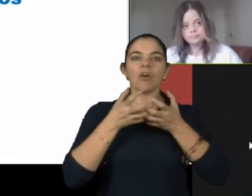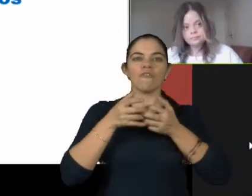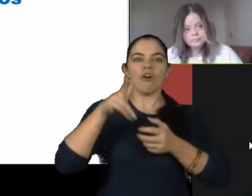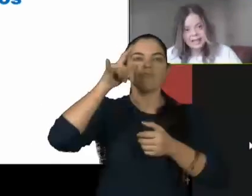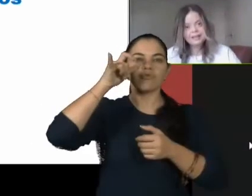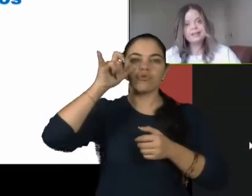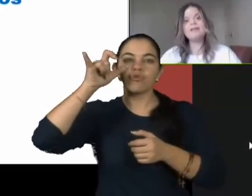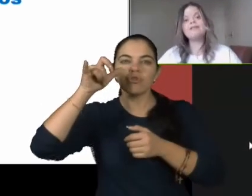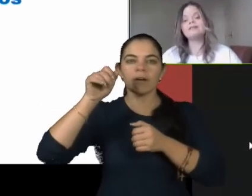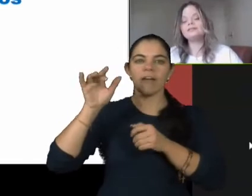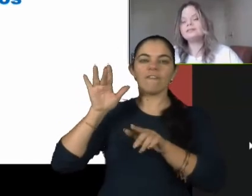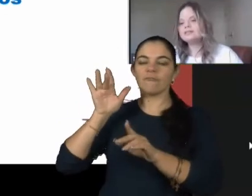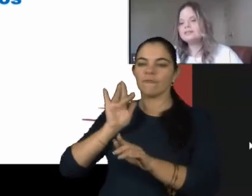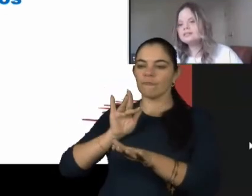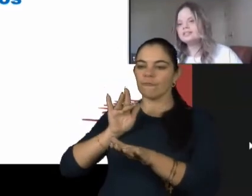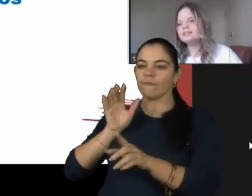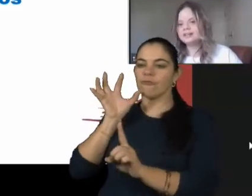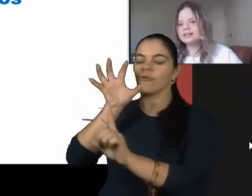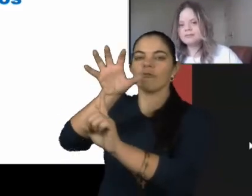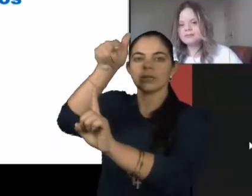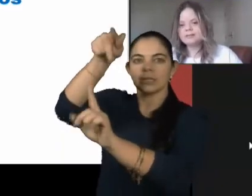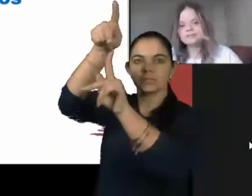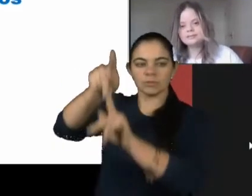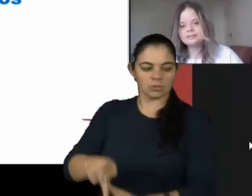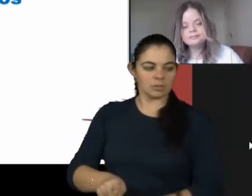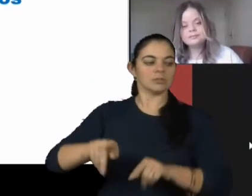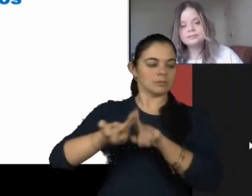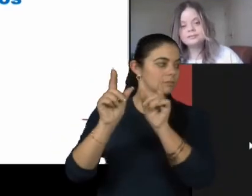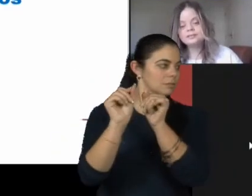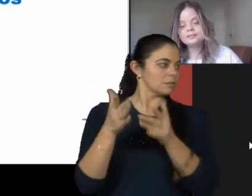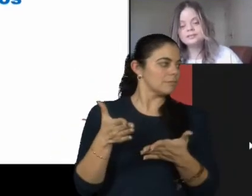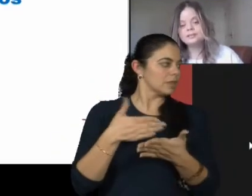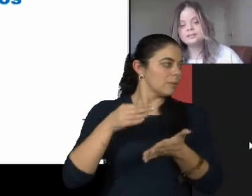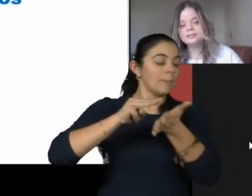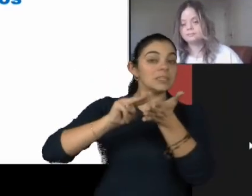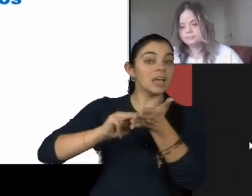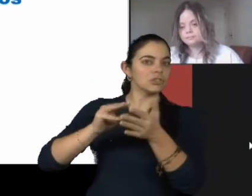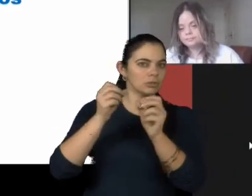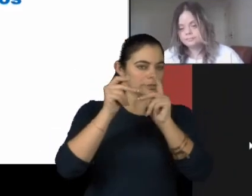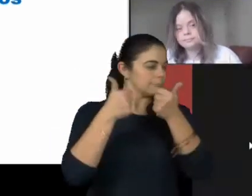Um minuto. Para... uma coisa. Vou colocar umas mensagens aí.